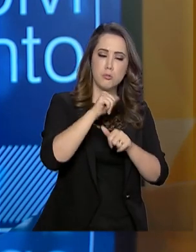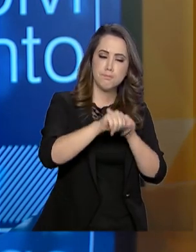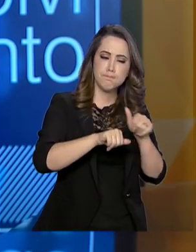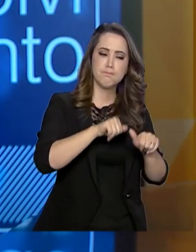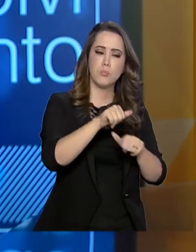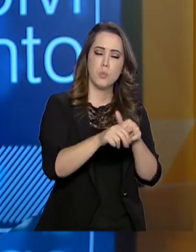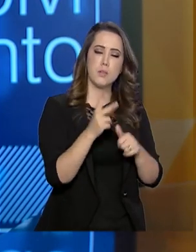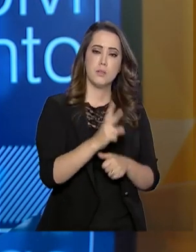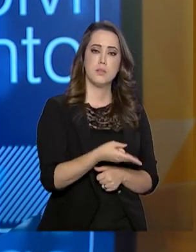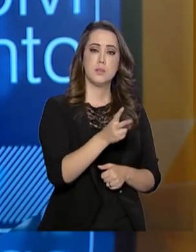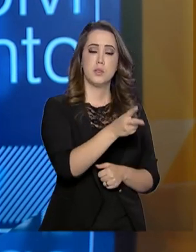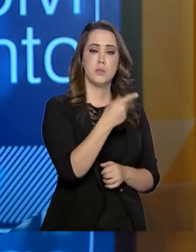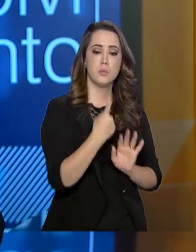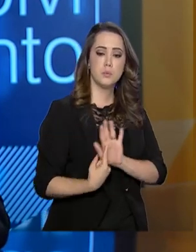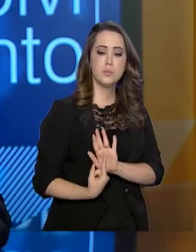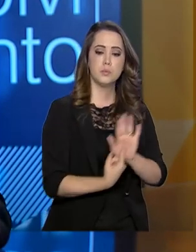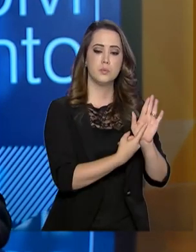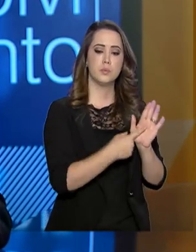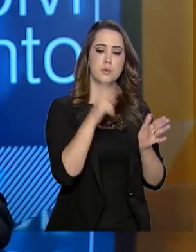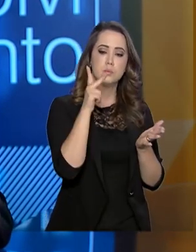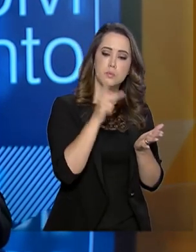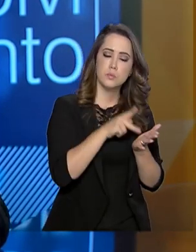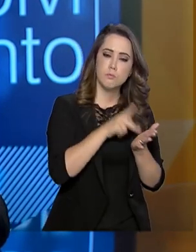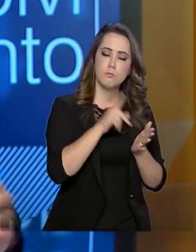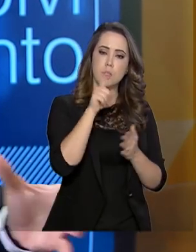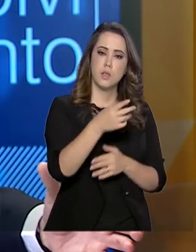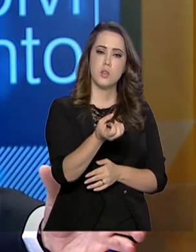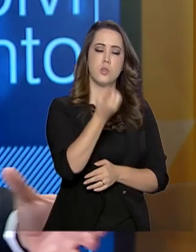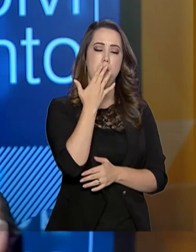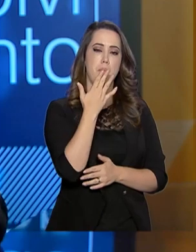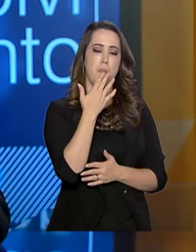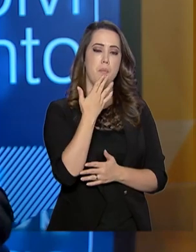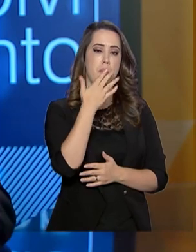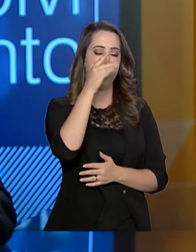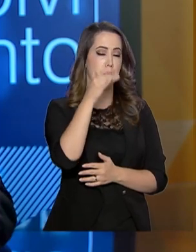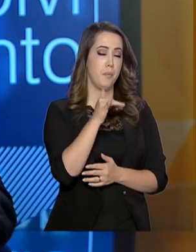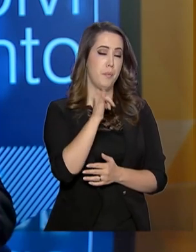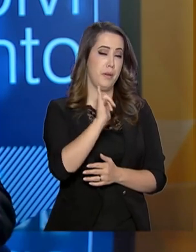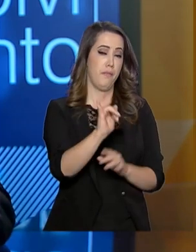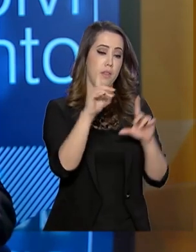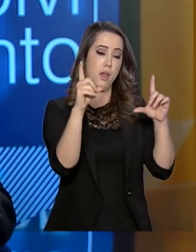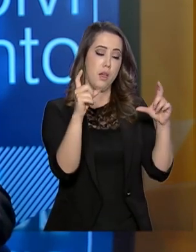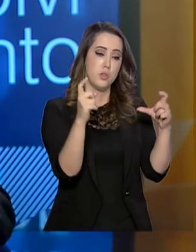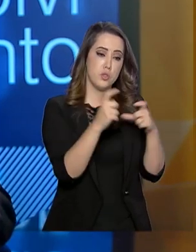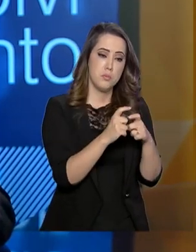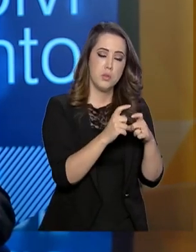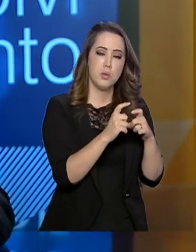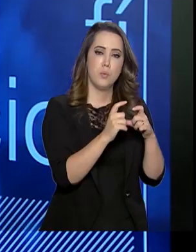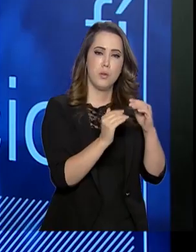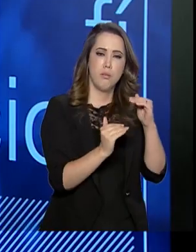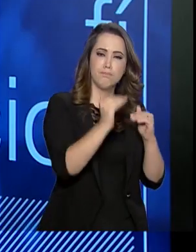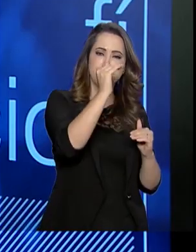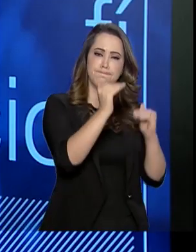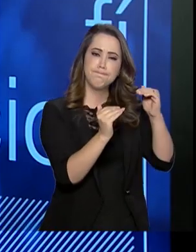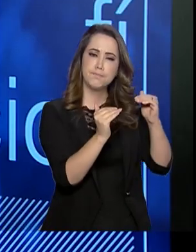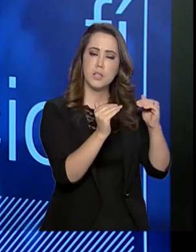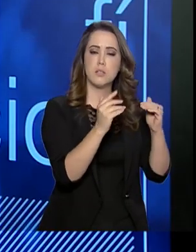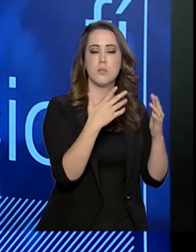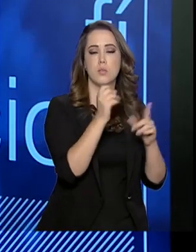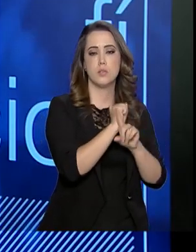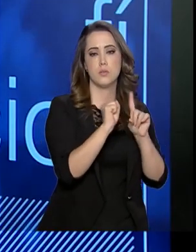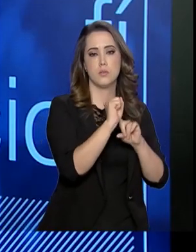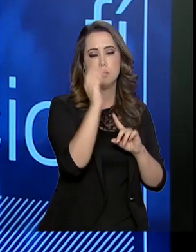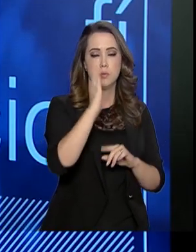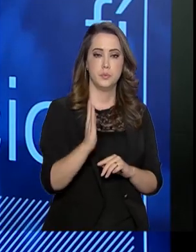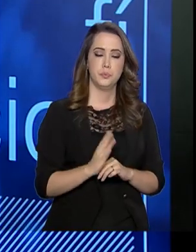Ele tem se mostrado realmente eficaz nessa questão de reduzir a desigualdade social no Brasil? Cabe ao Estado